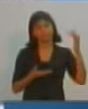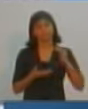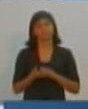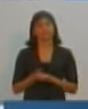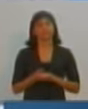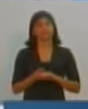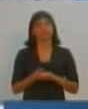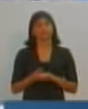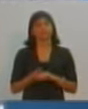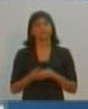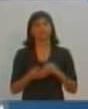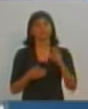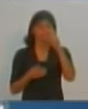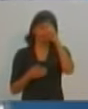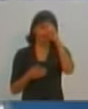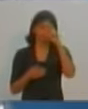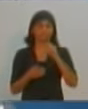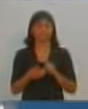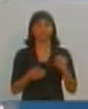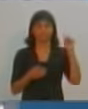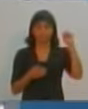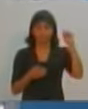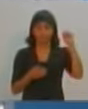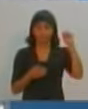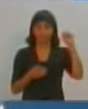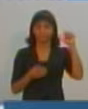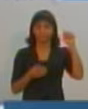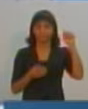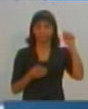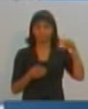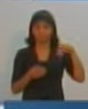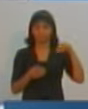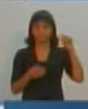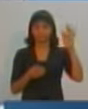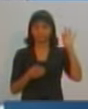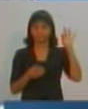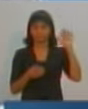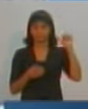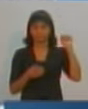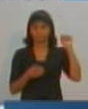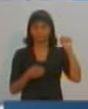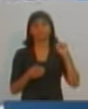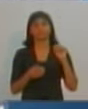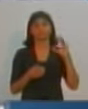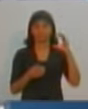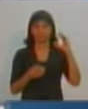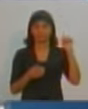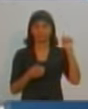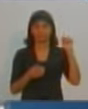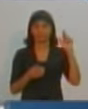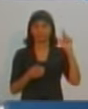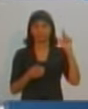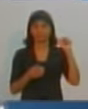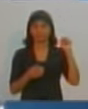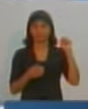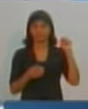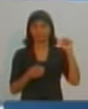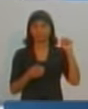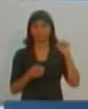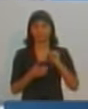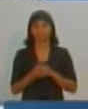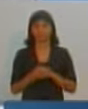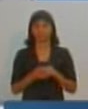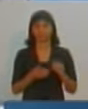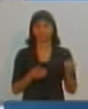carente. A Santa Casa, há algum tempo atrás, os mais velhos se recordam, ela arrecadava na conta da Caioá